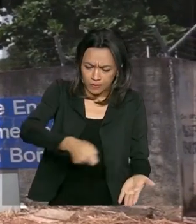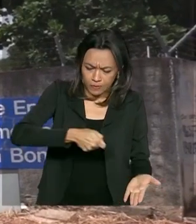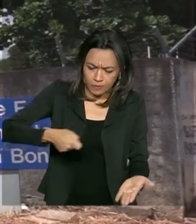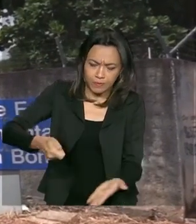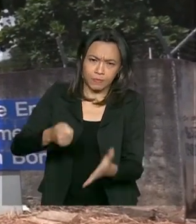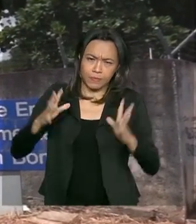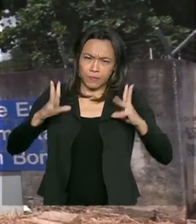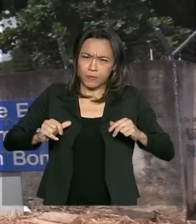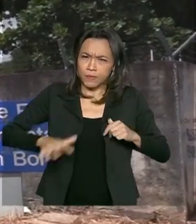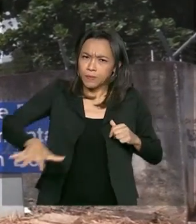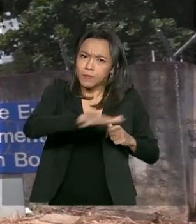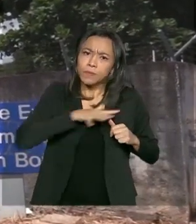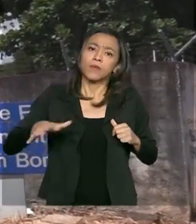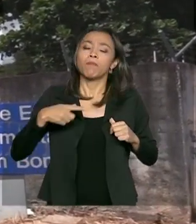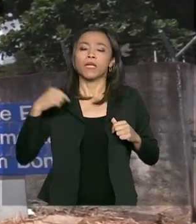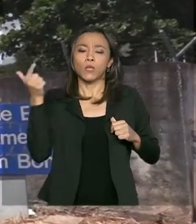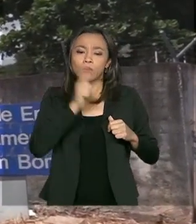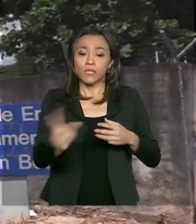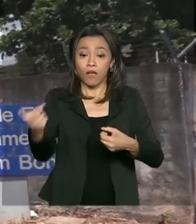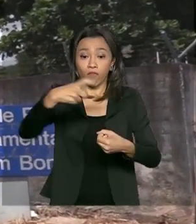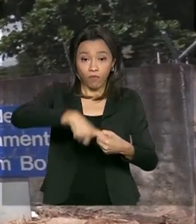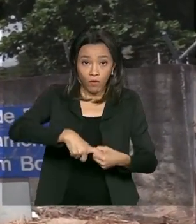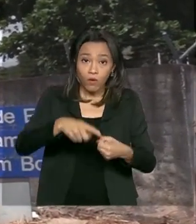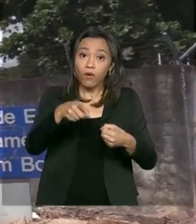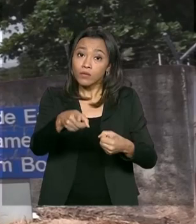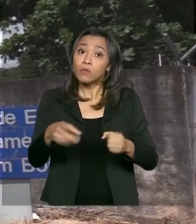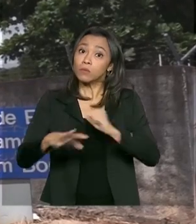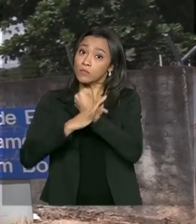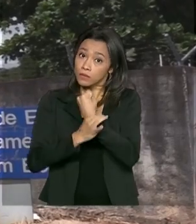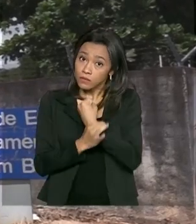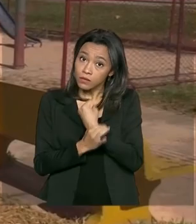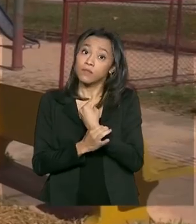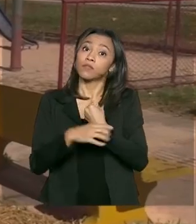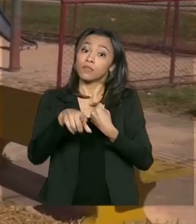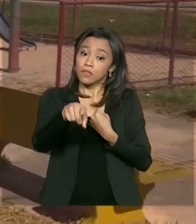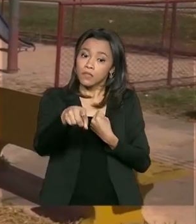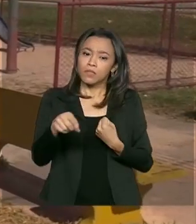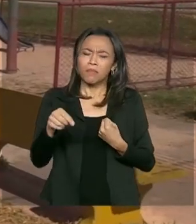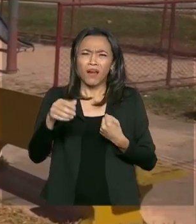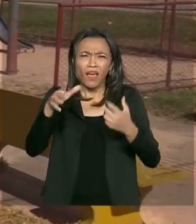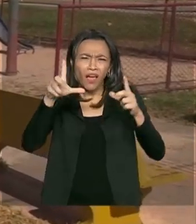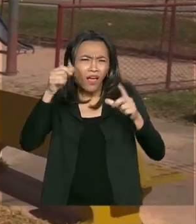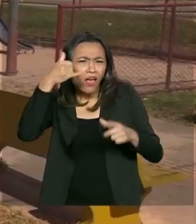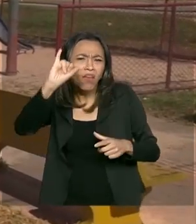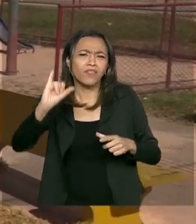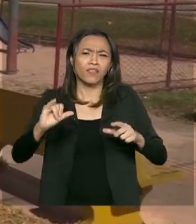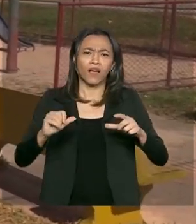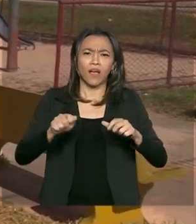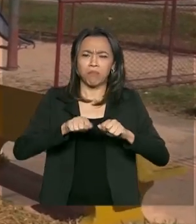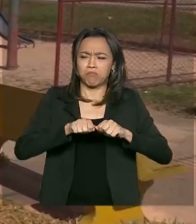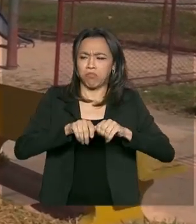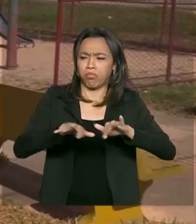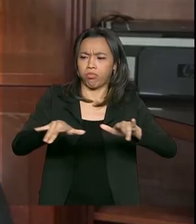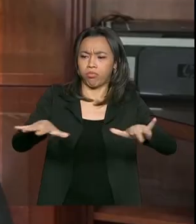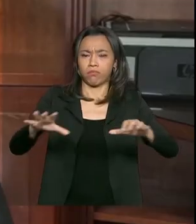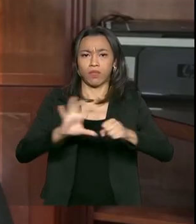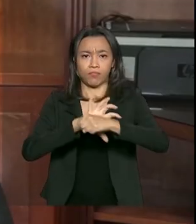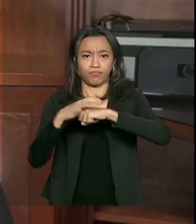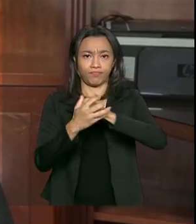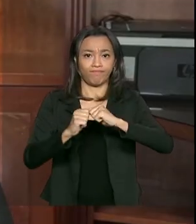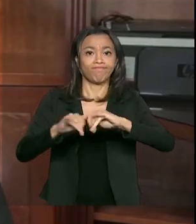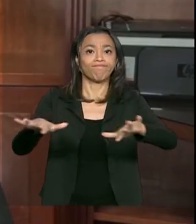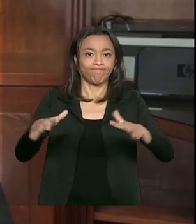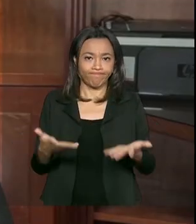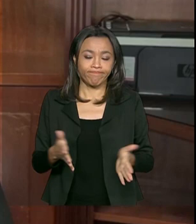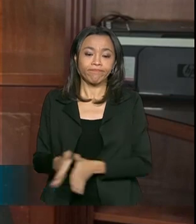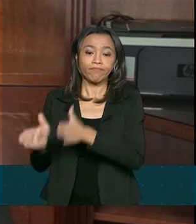volta às aulas ocorra no ambiente com baixa capacidade de contaminação pela Covid-19. Para